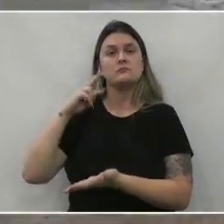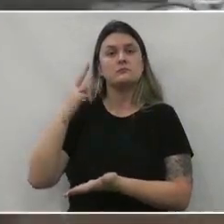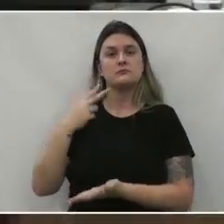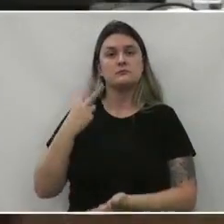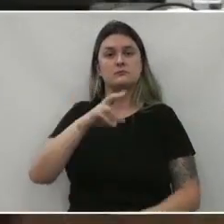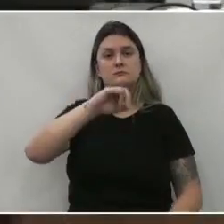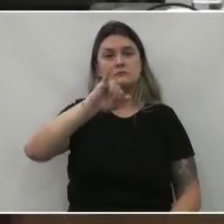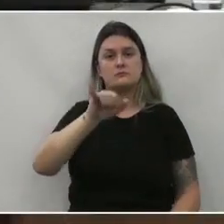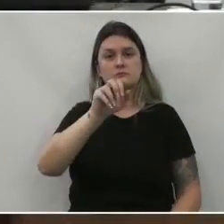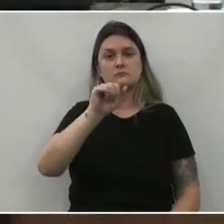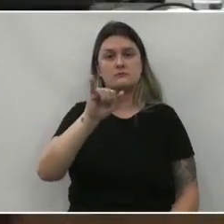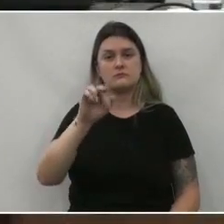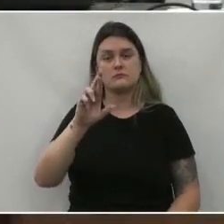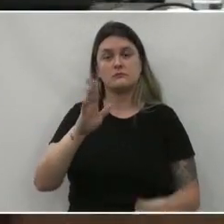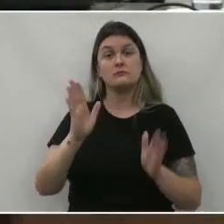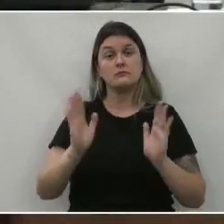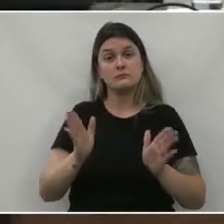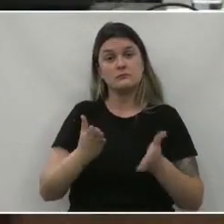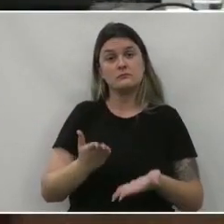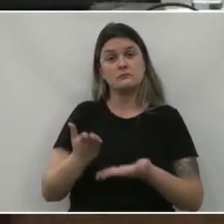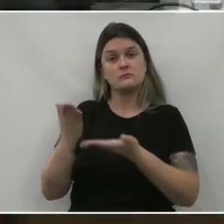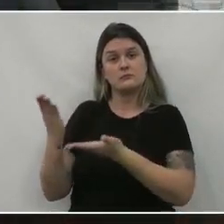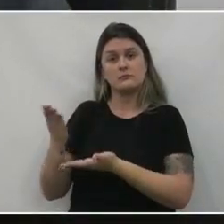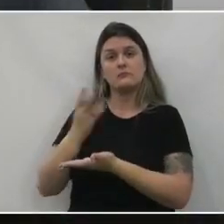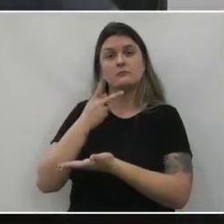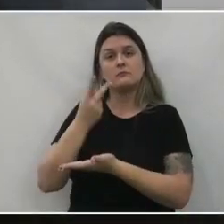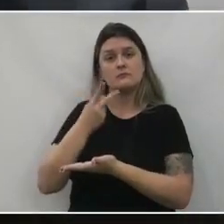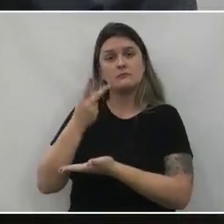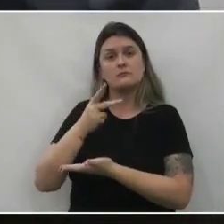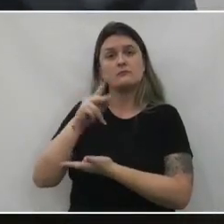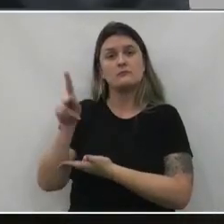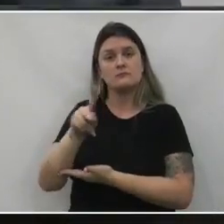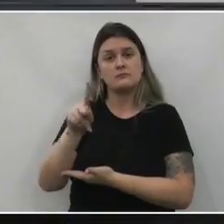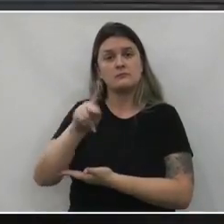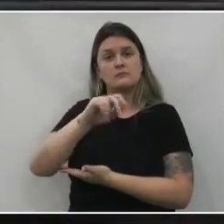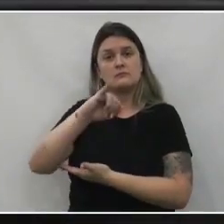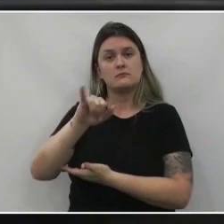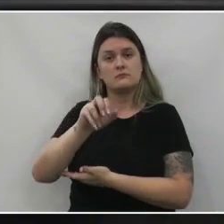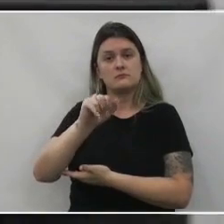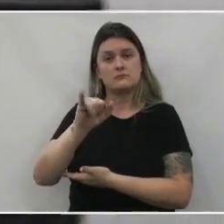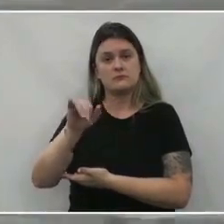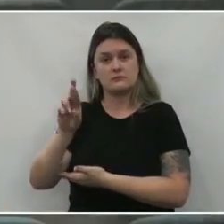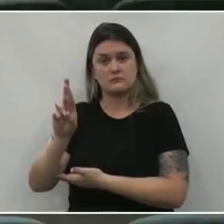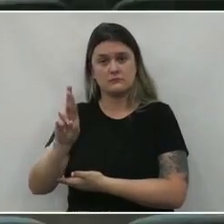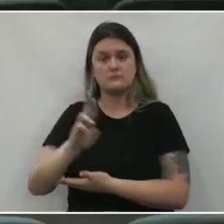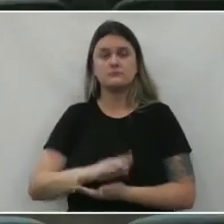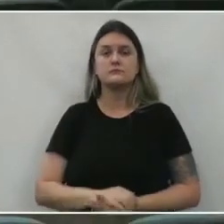Brunhago. Concedo a palavra ao vereador professor Jair Brunhago.